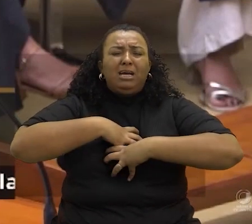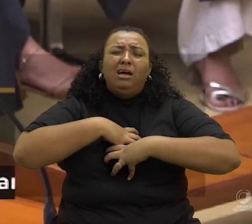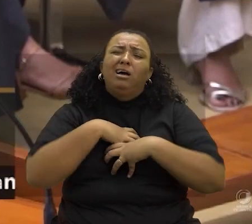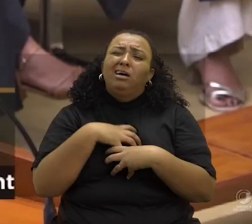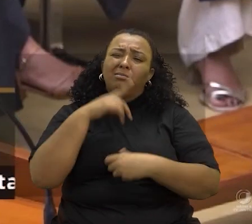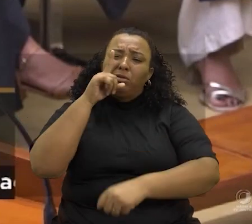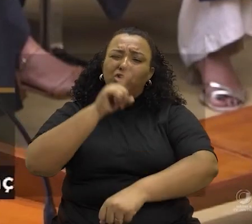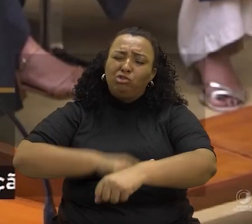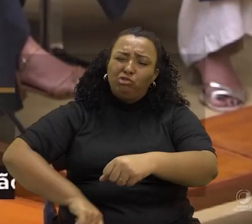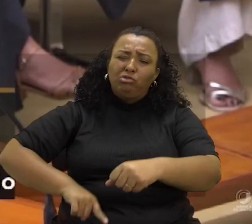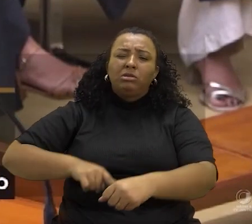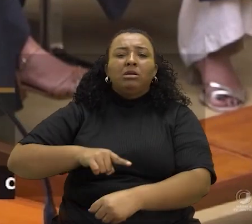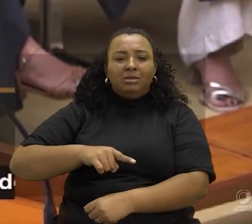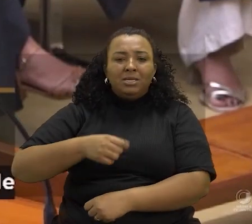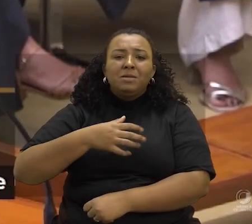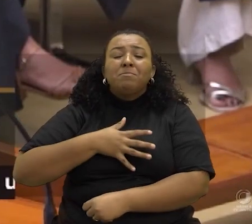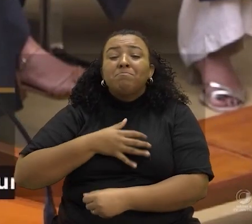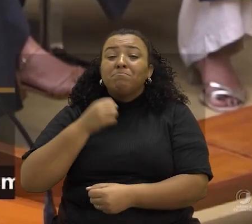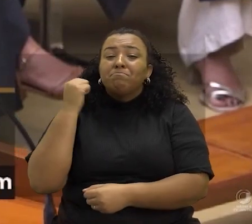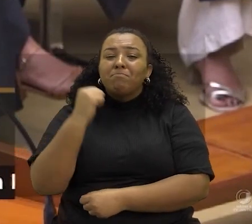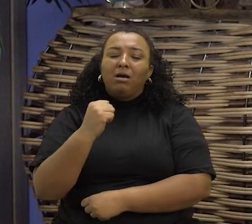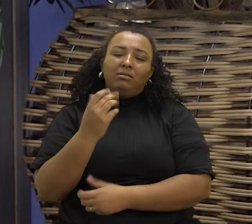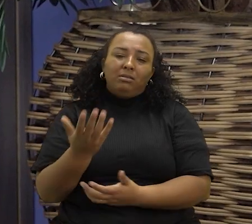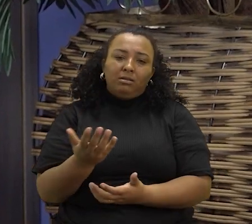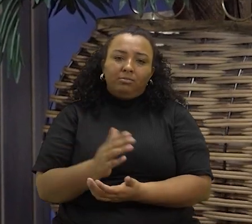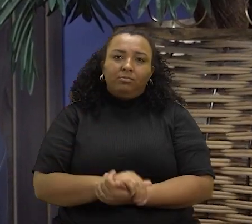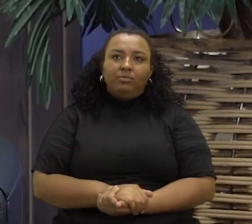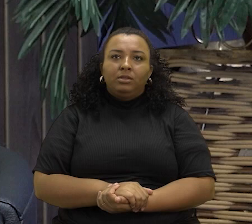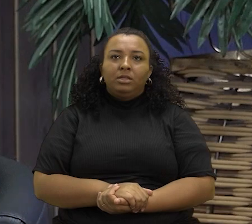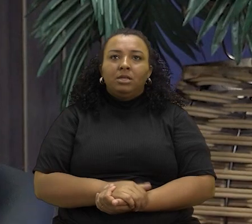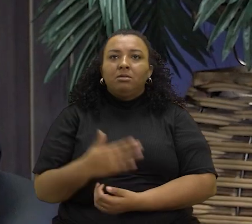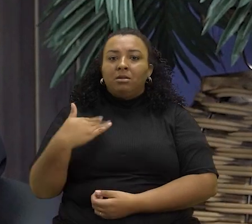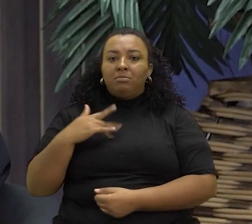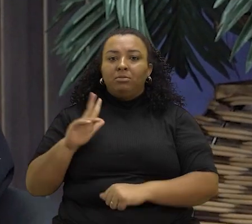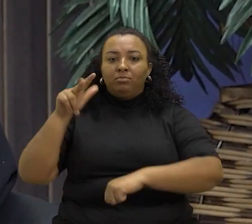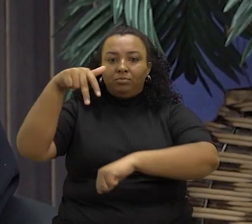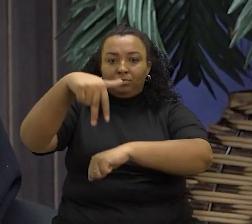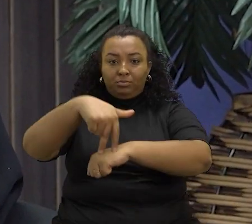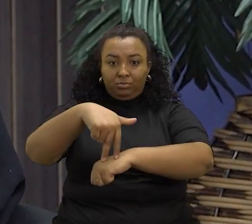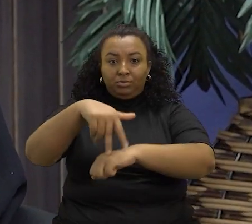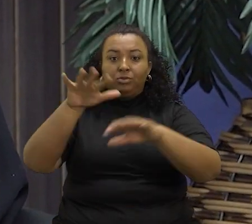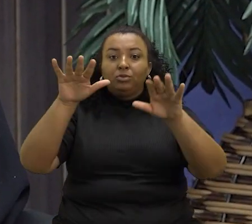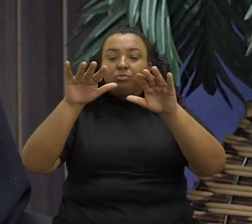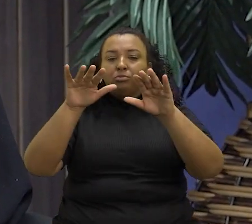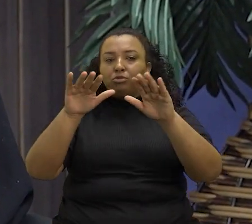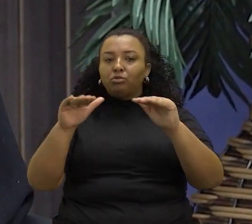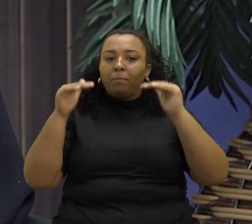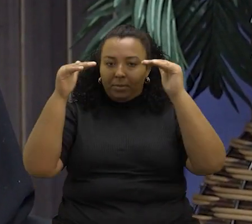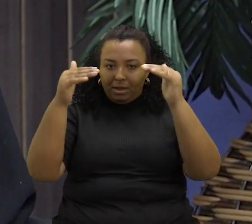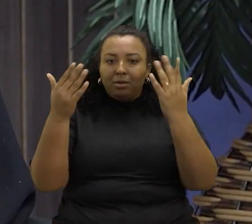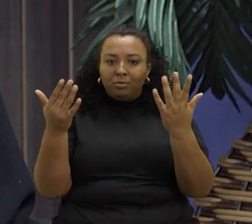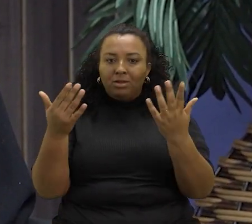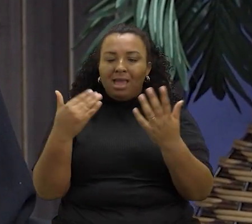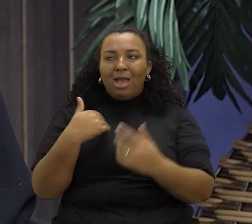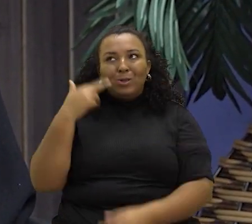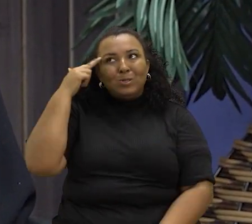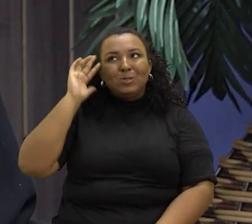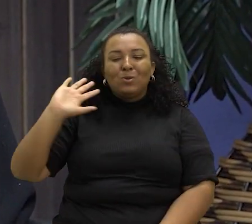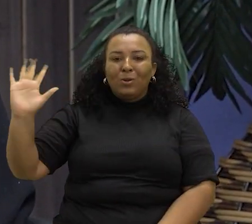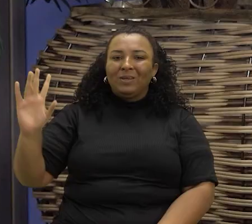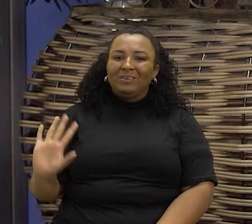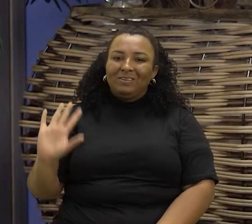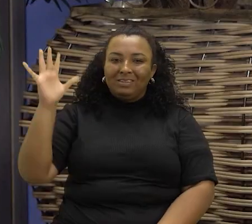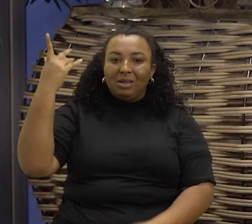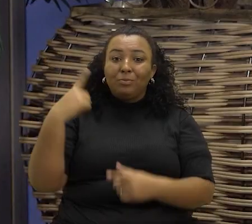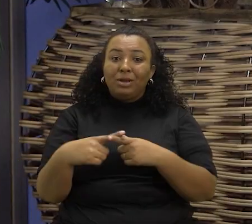e machuca e mata. Para mim, subir à tribuna do Supremo é a realização de um grande